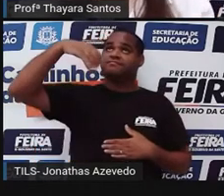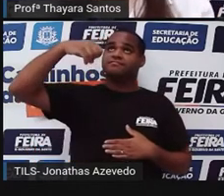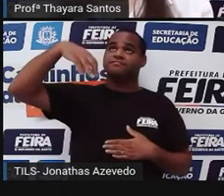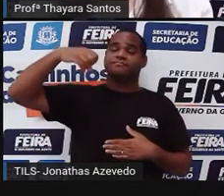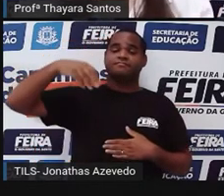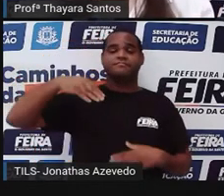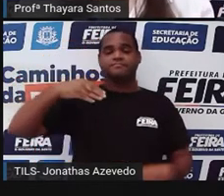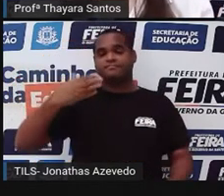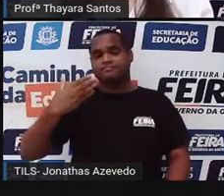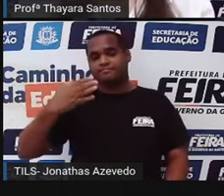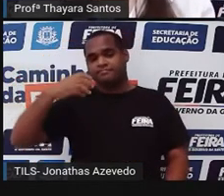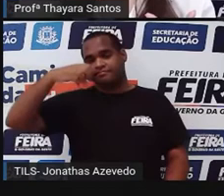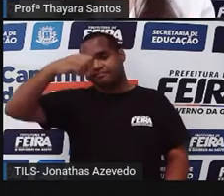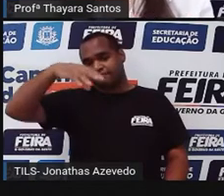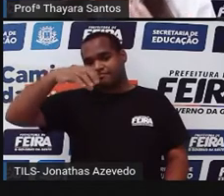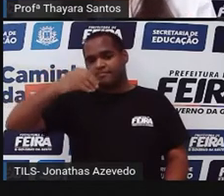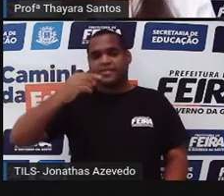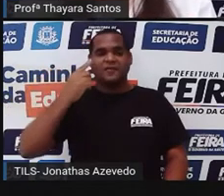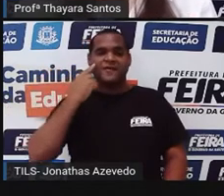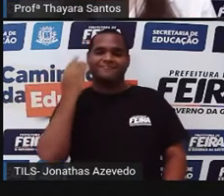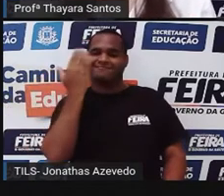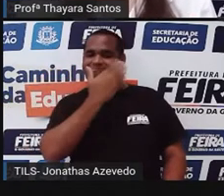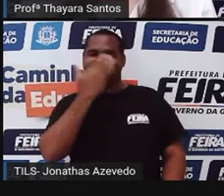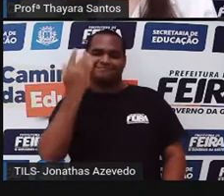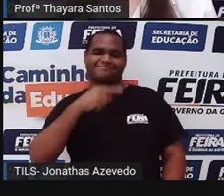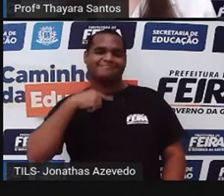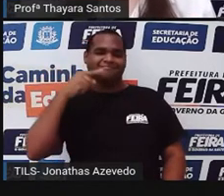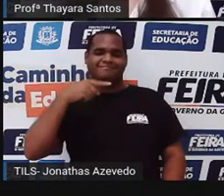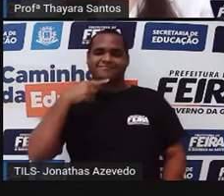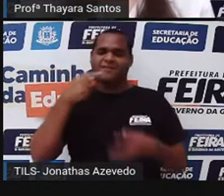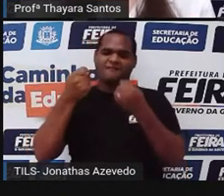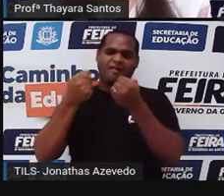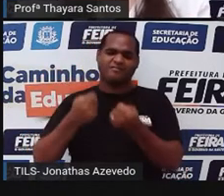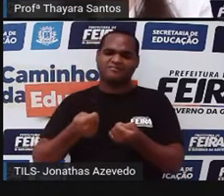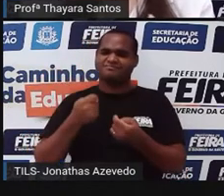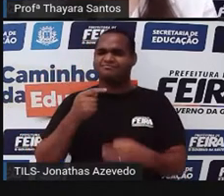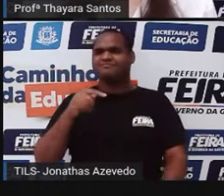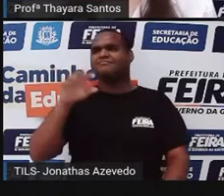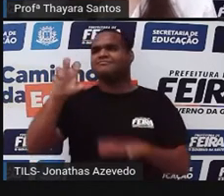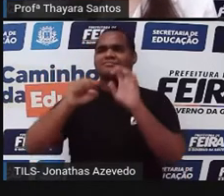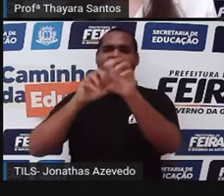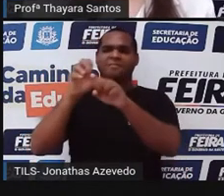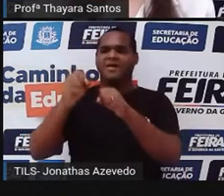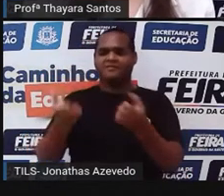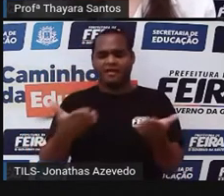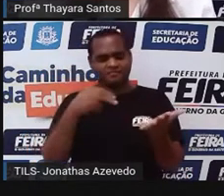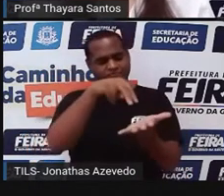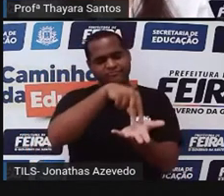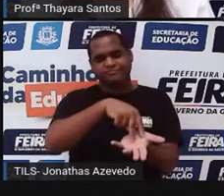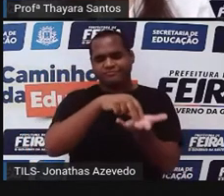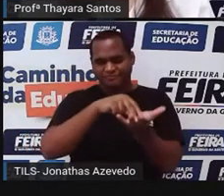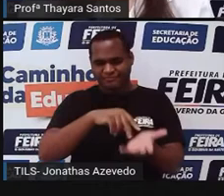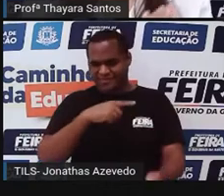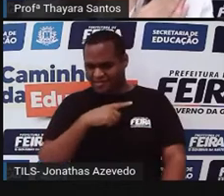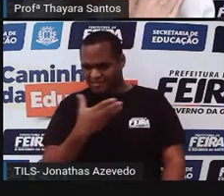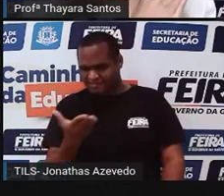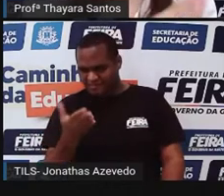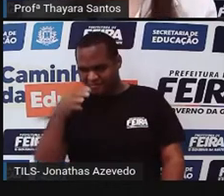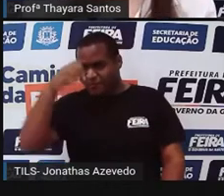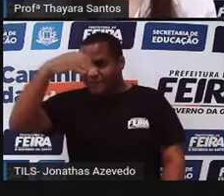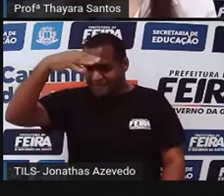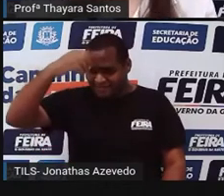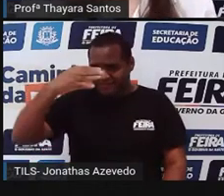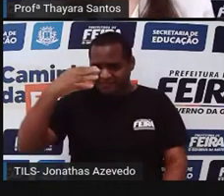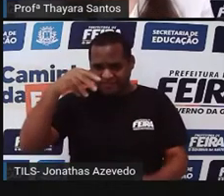gente não consegue medir a massa da luz. Eu não consigo pegar a luz, colocar na balança e medir a massa dela. Então,